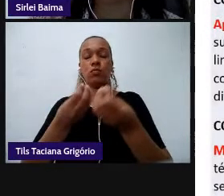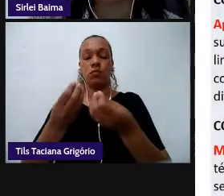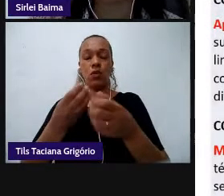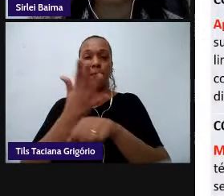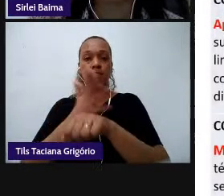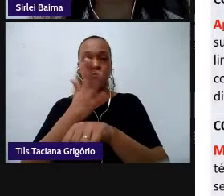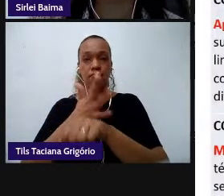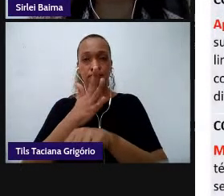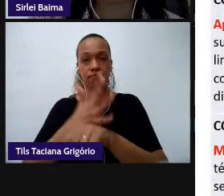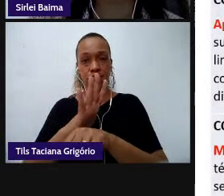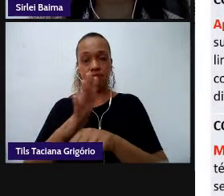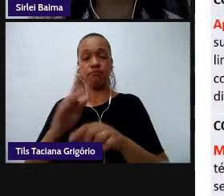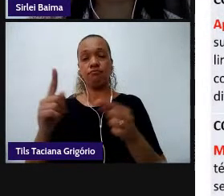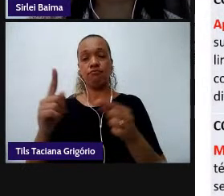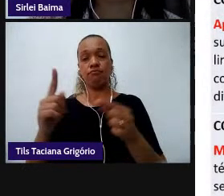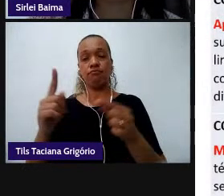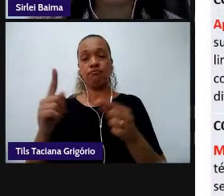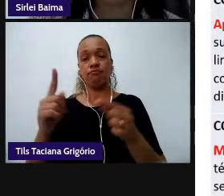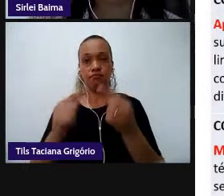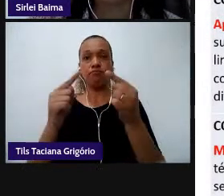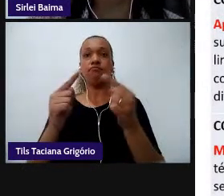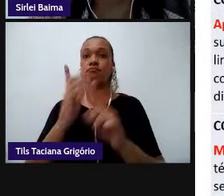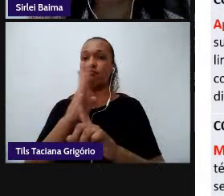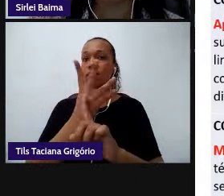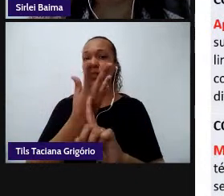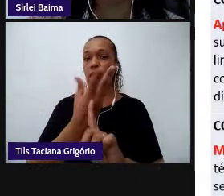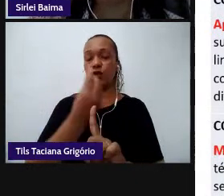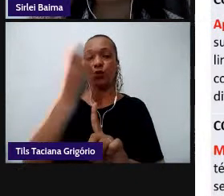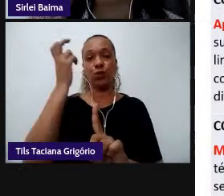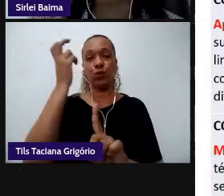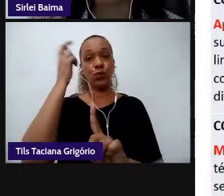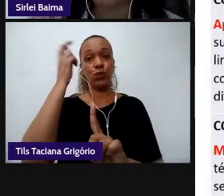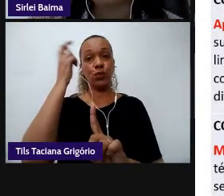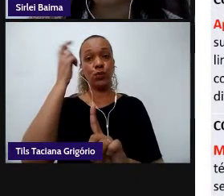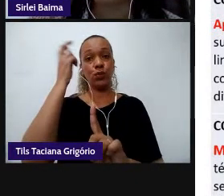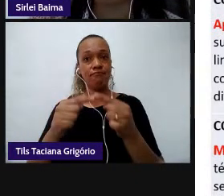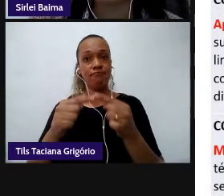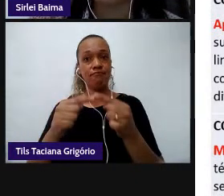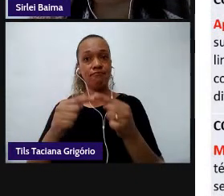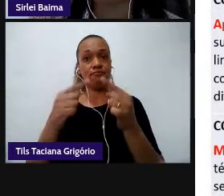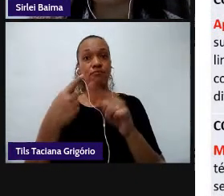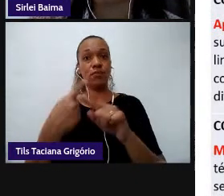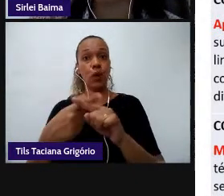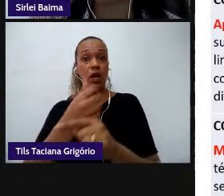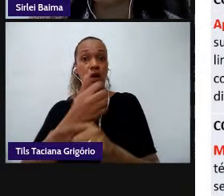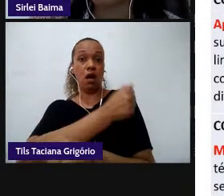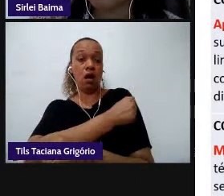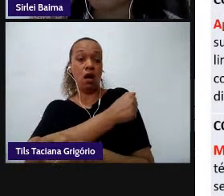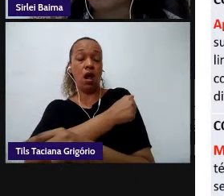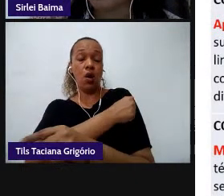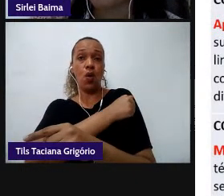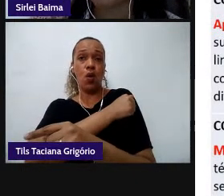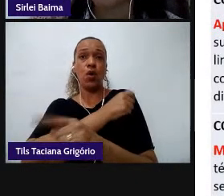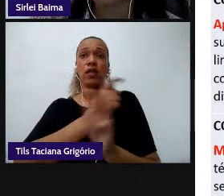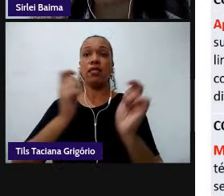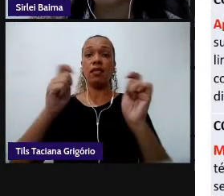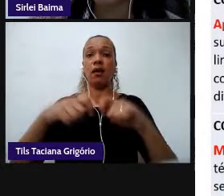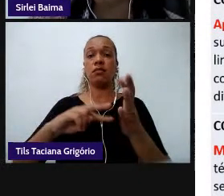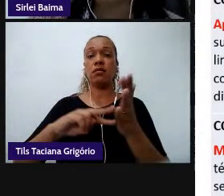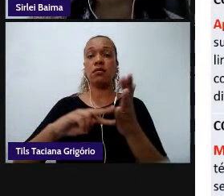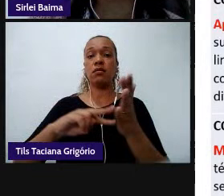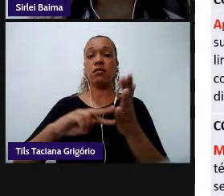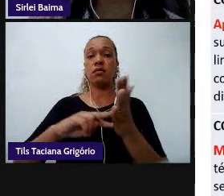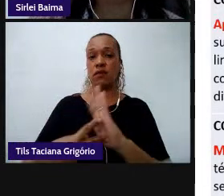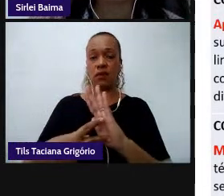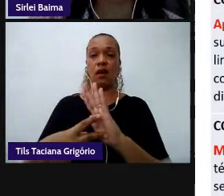competência as questões artísticos culturais no sentido do estudante dar significado reconstruindo produções autorais